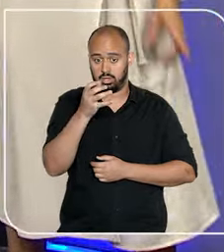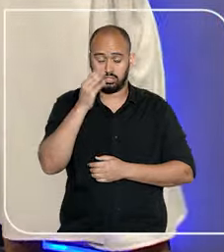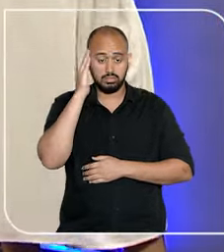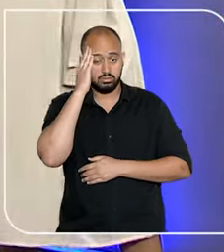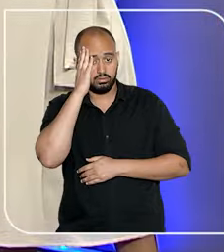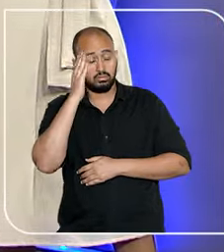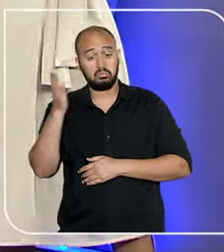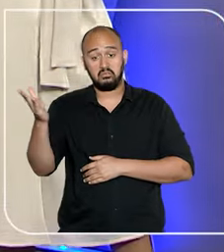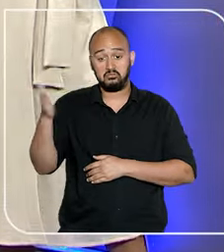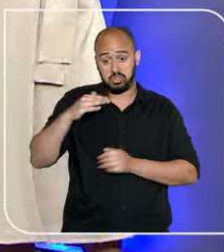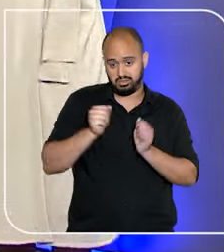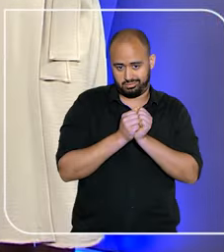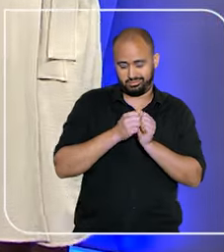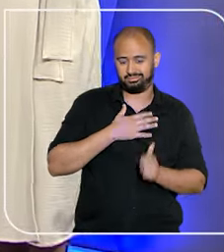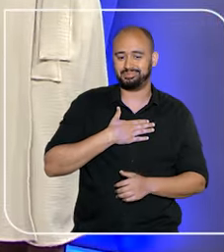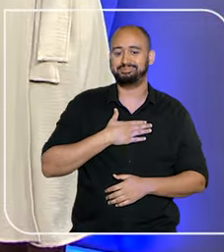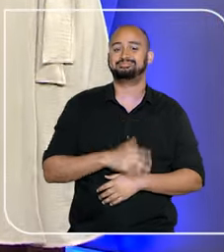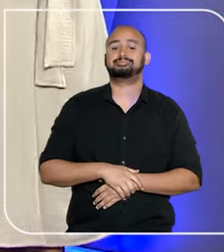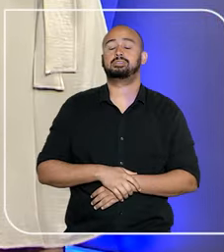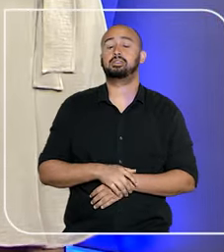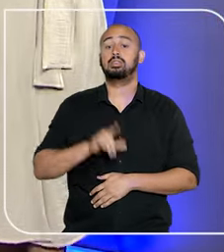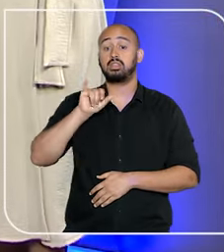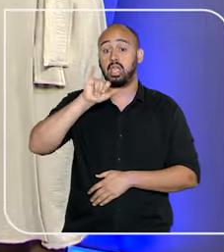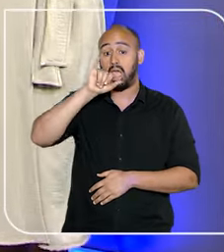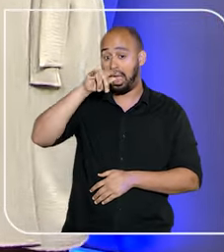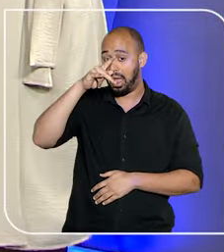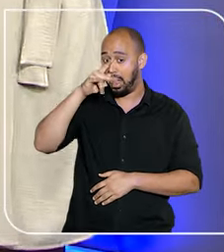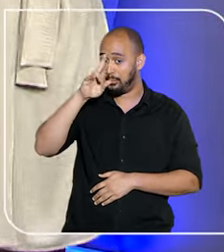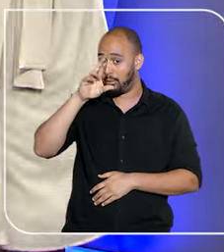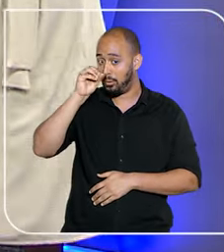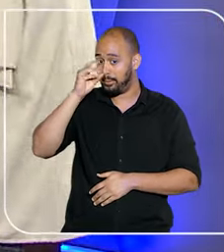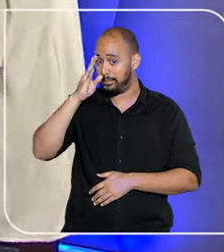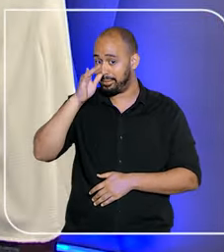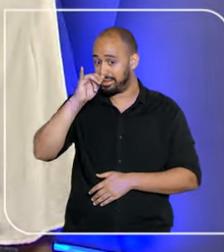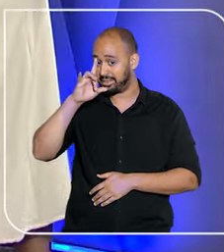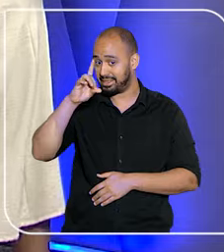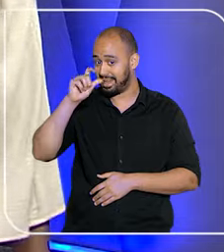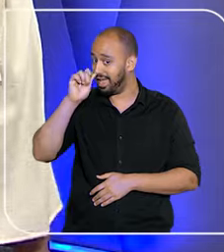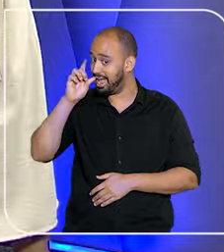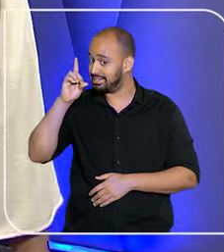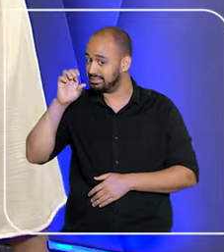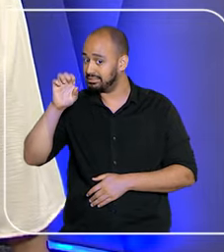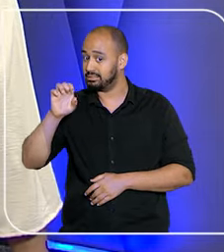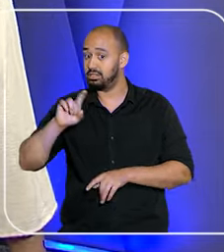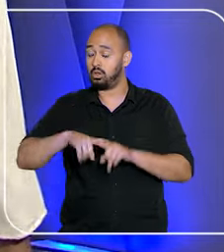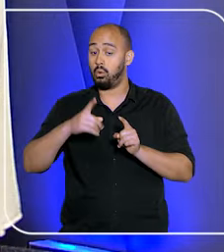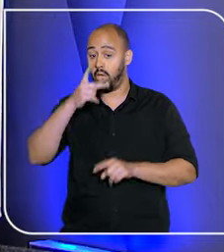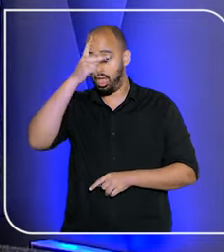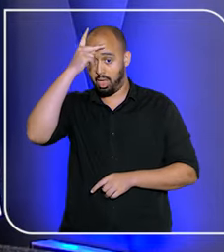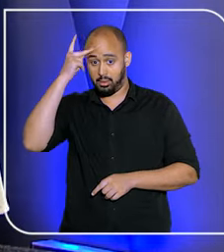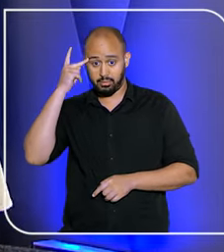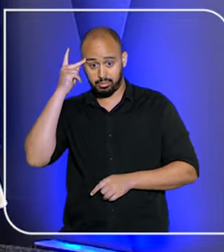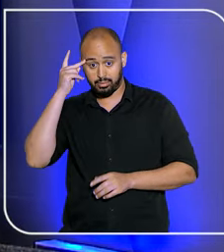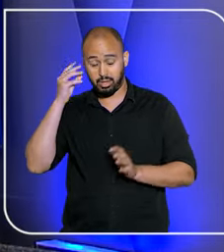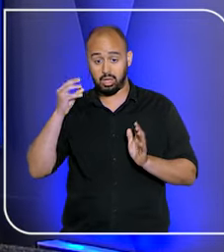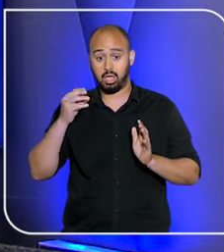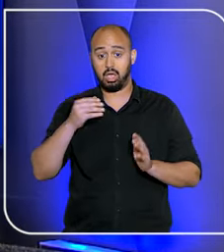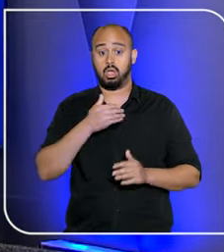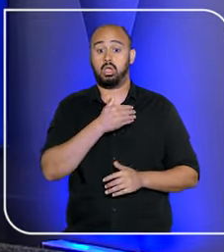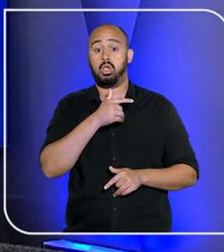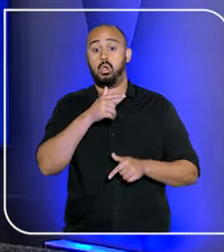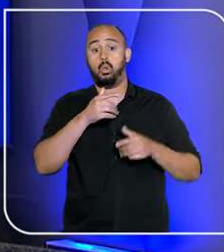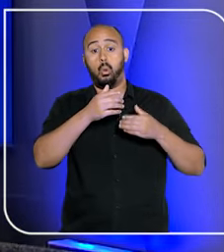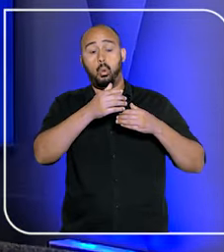Se quiser saber mais, vem comigo. A improbidade administrativa é quando o agente público